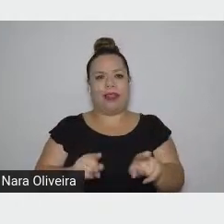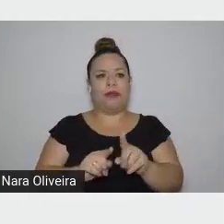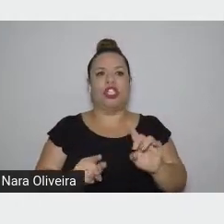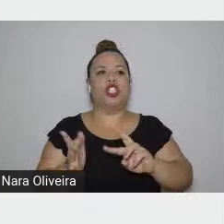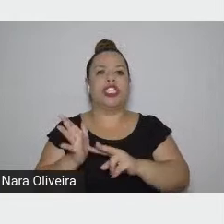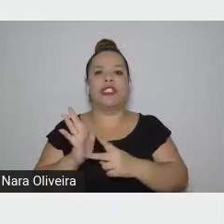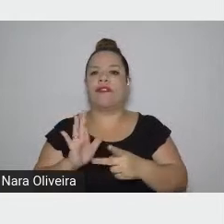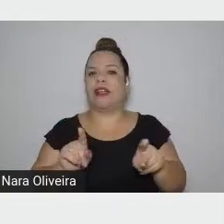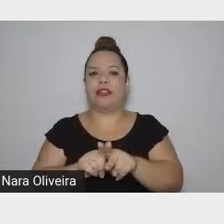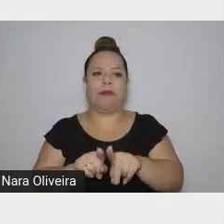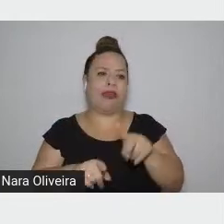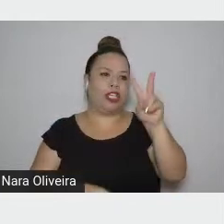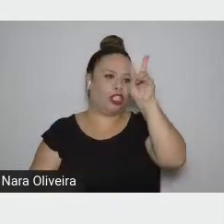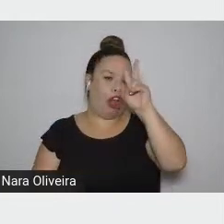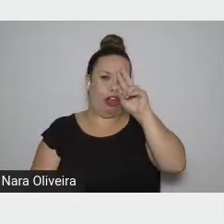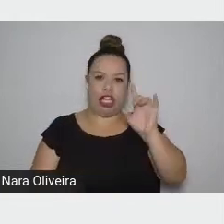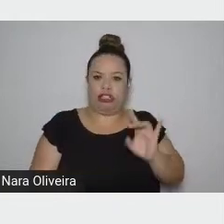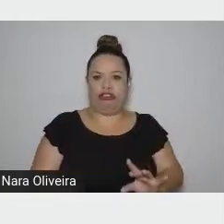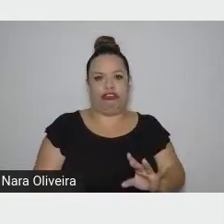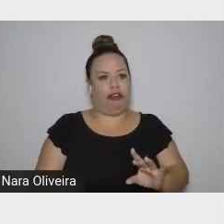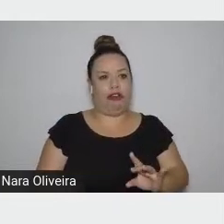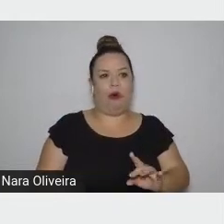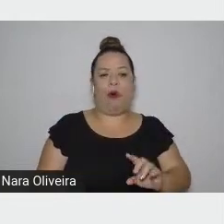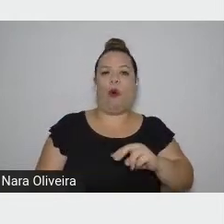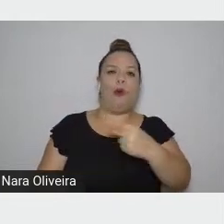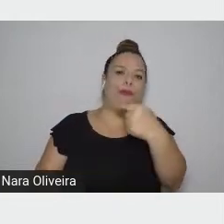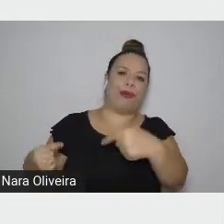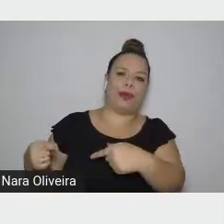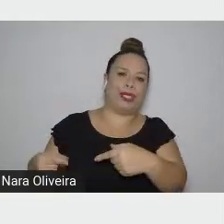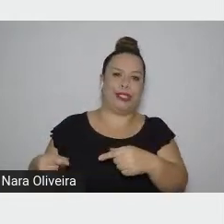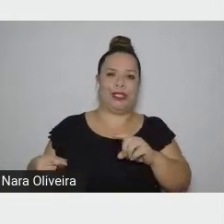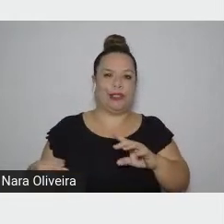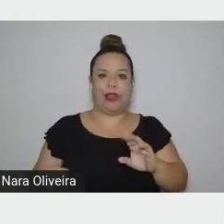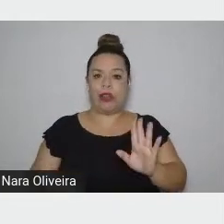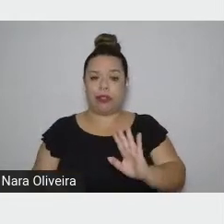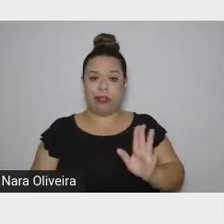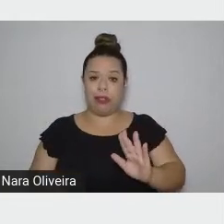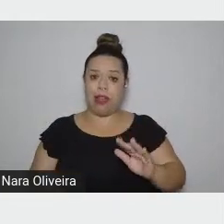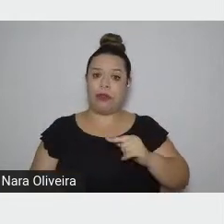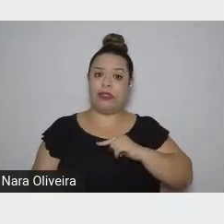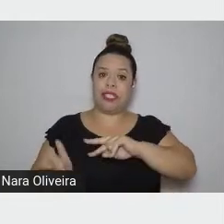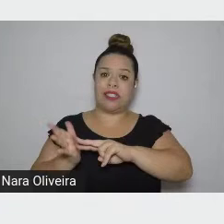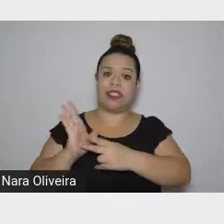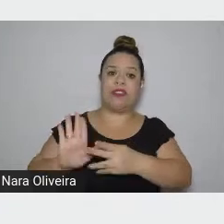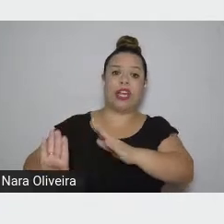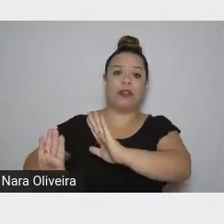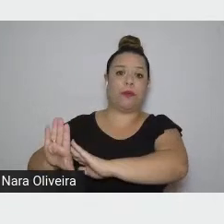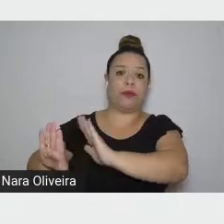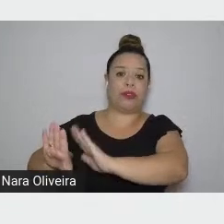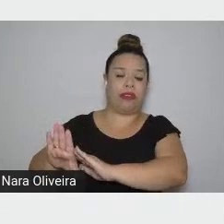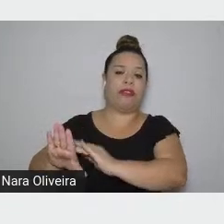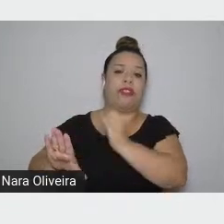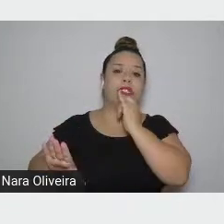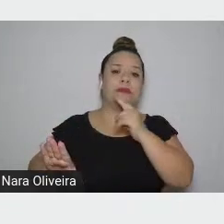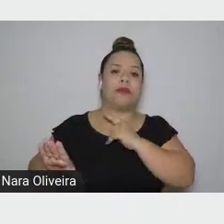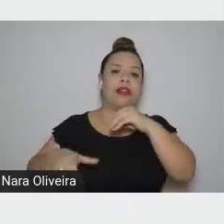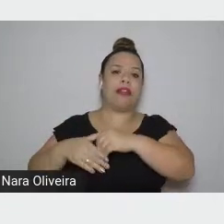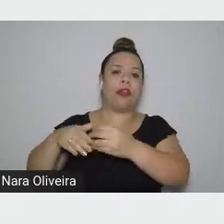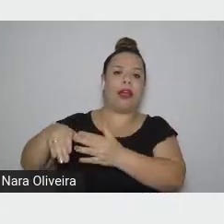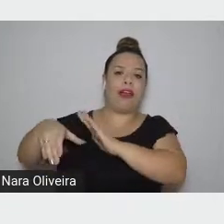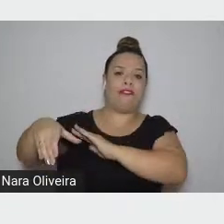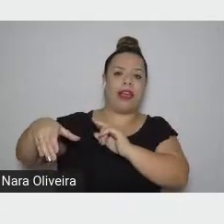histórica e política. A caverna do livro, na verdade, são três.